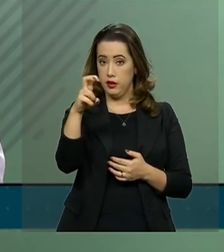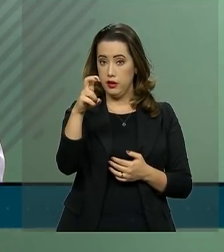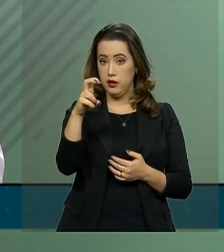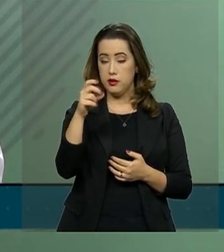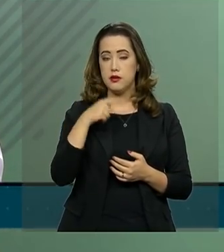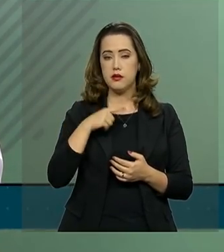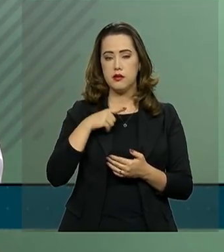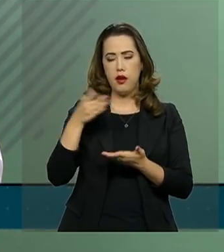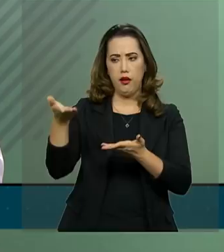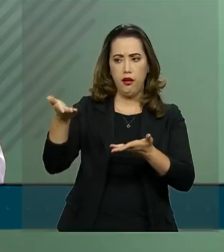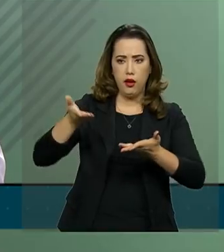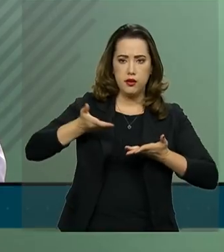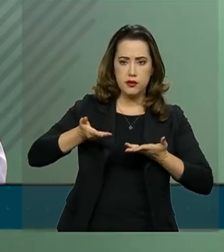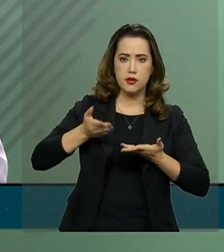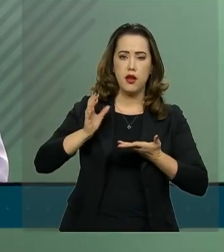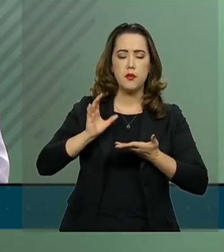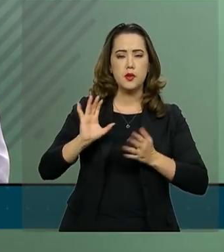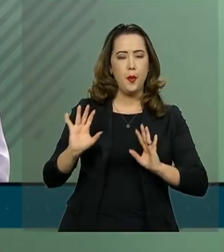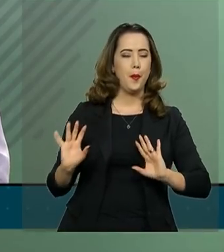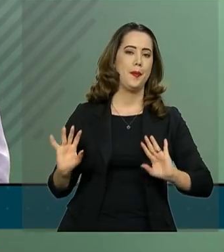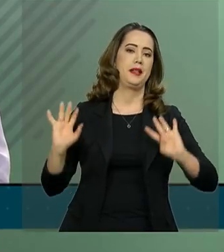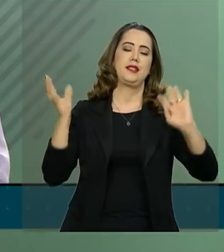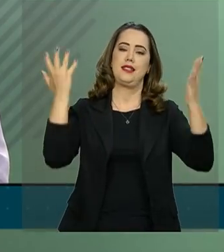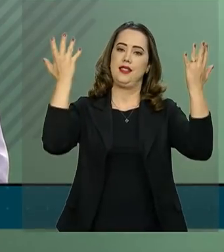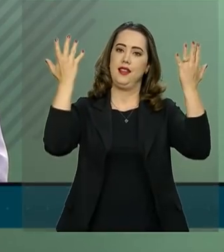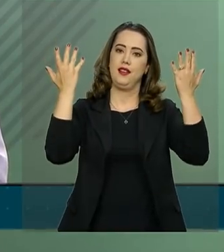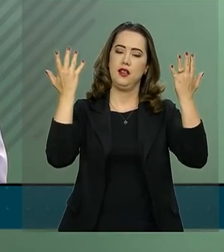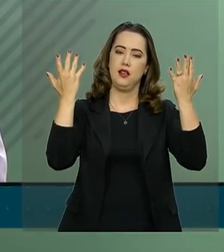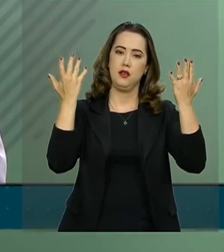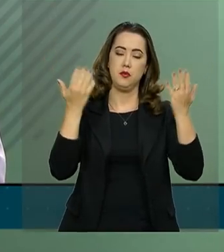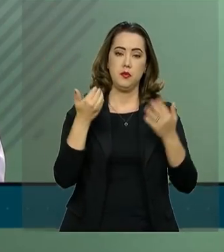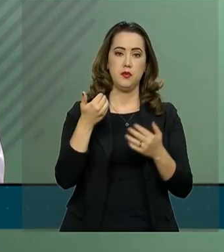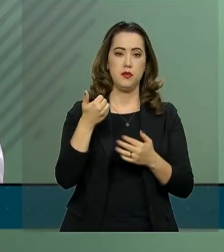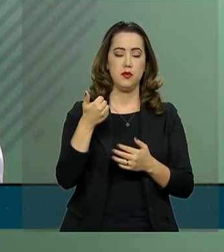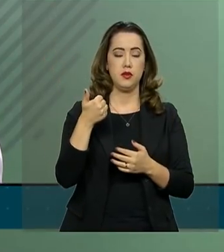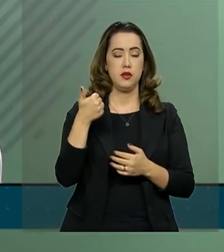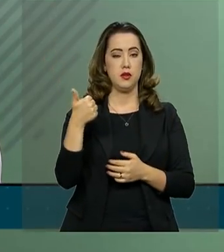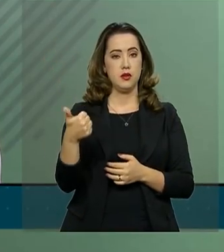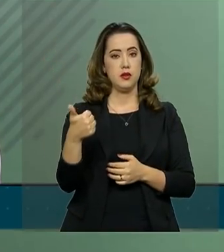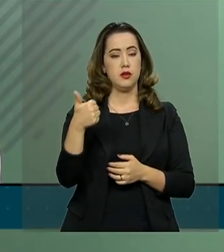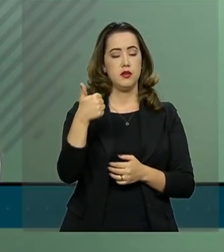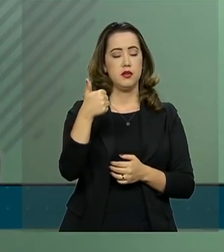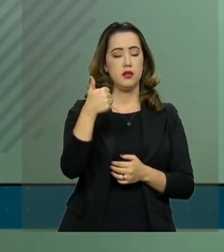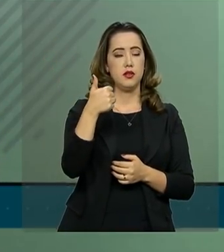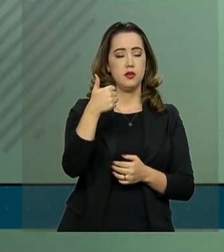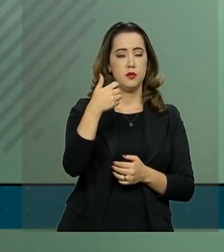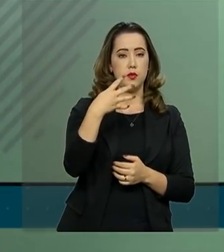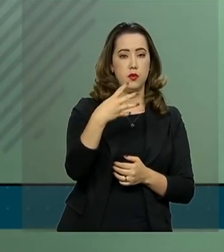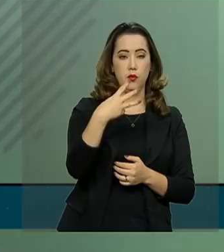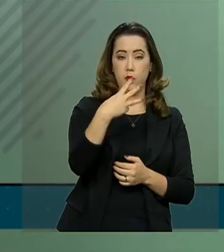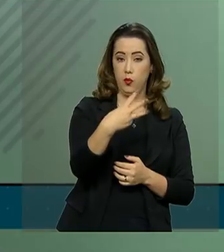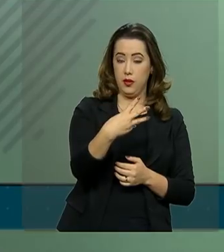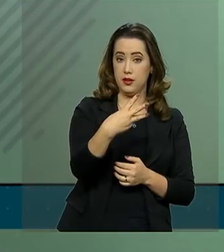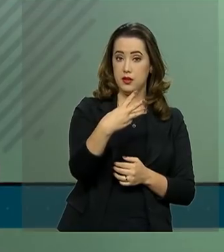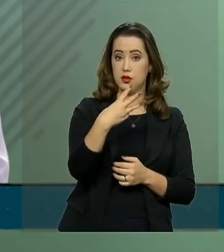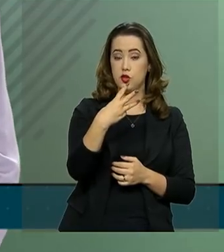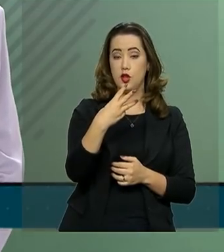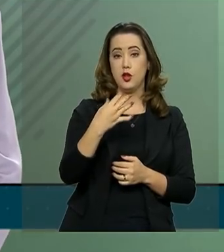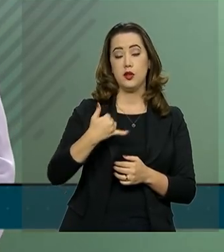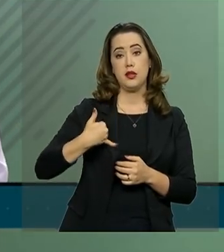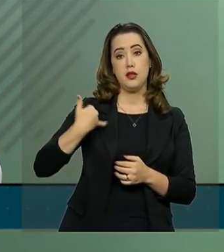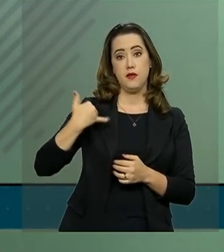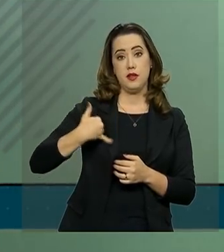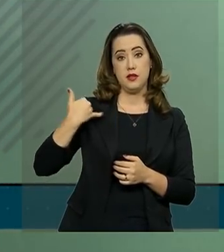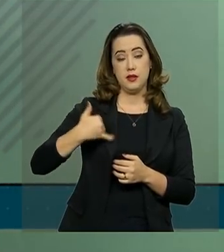recepção para a celebração do 243º aniversário da independência dos